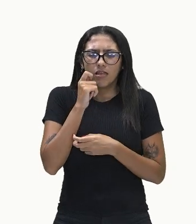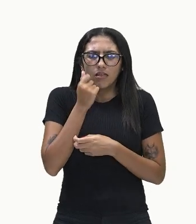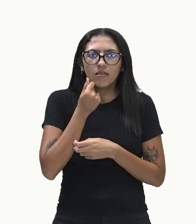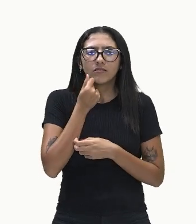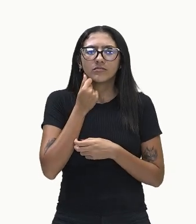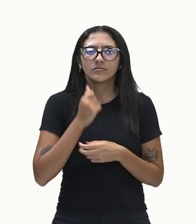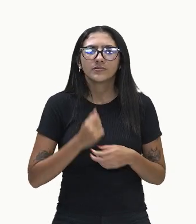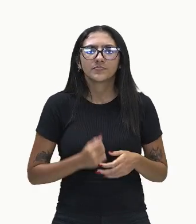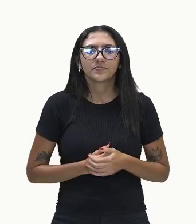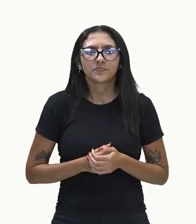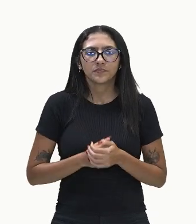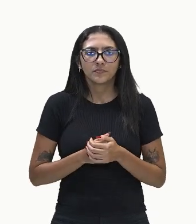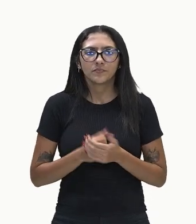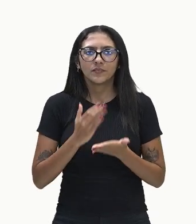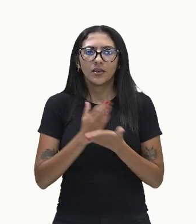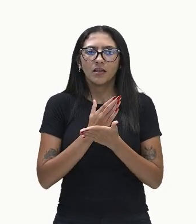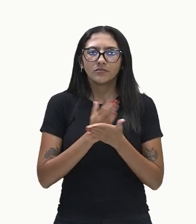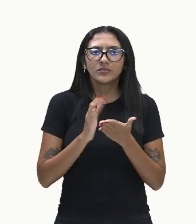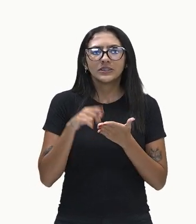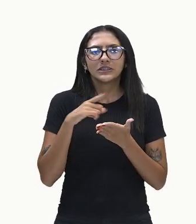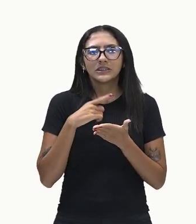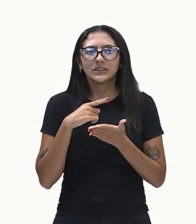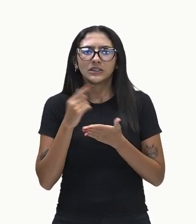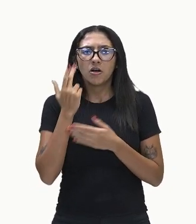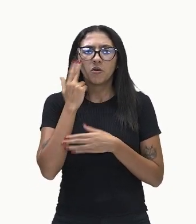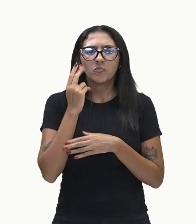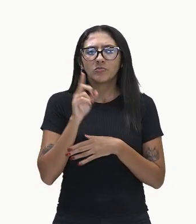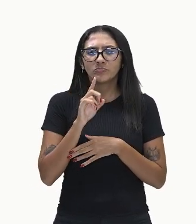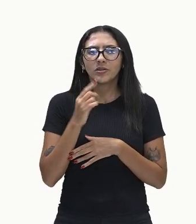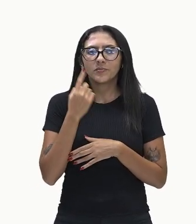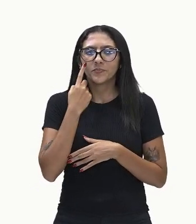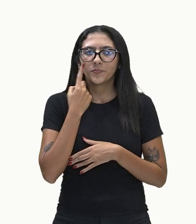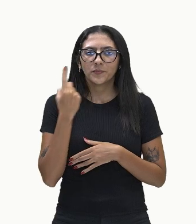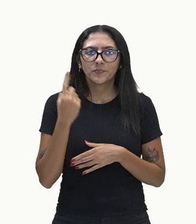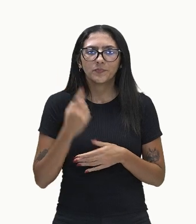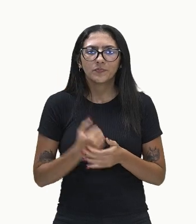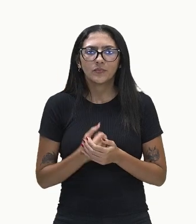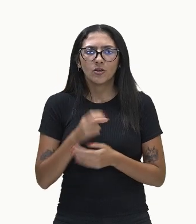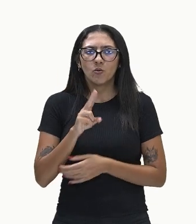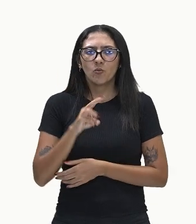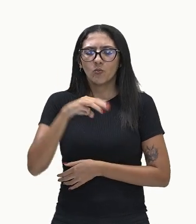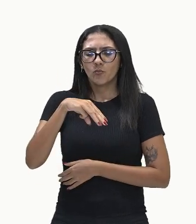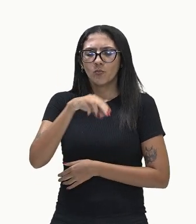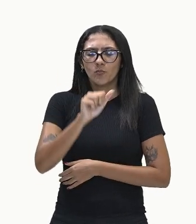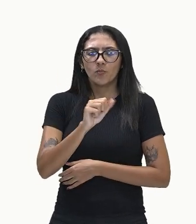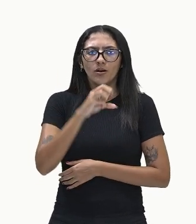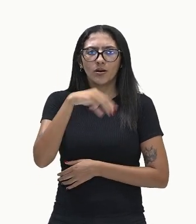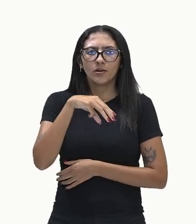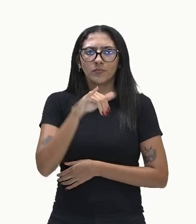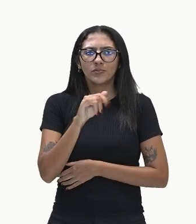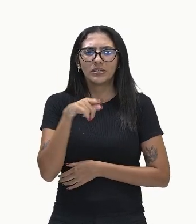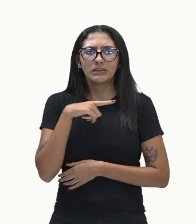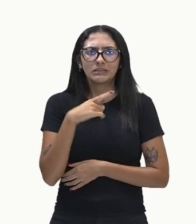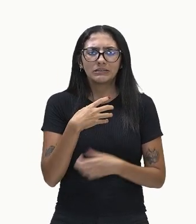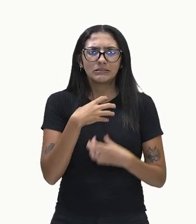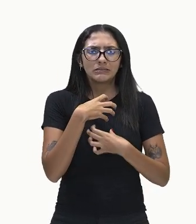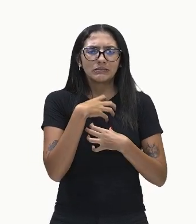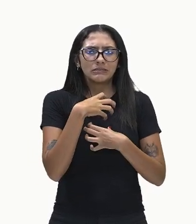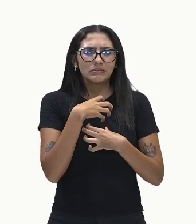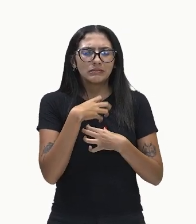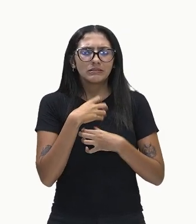não é muito comum, é o último que eu vou trazer para vocês, que é o umami. Detecta o sabor umami